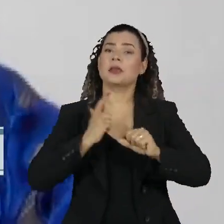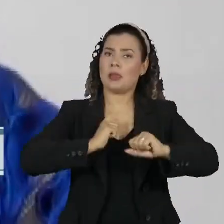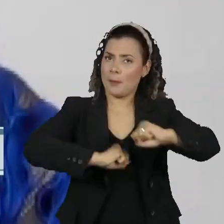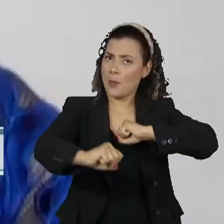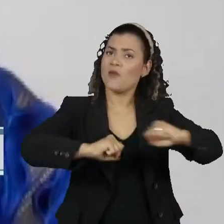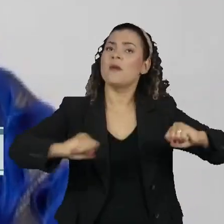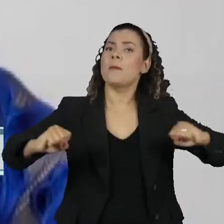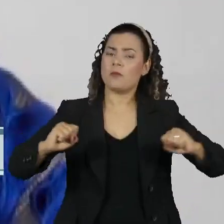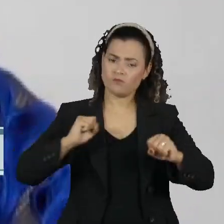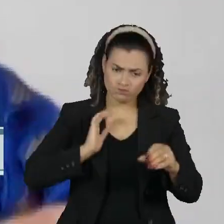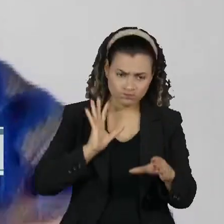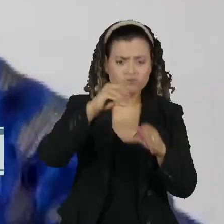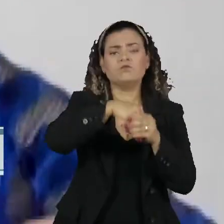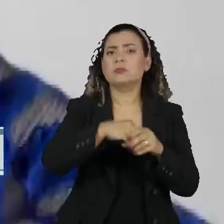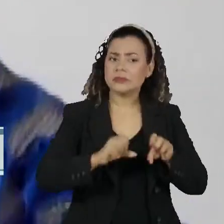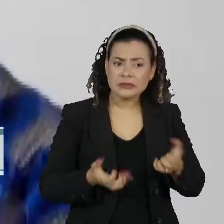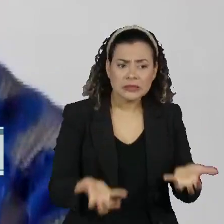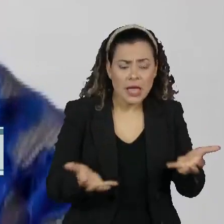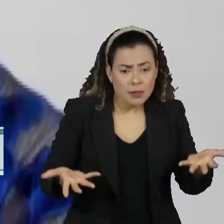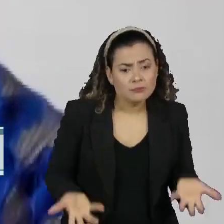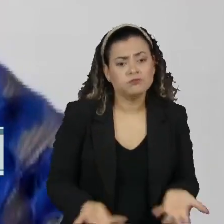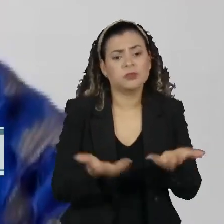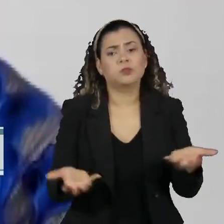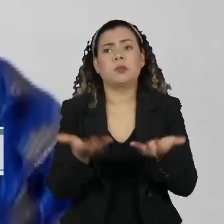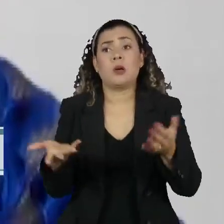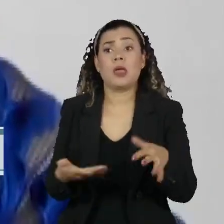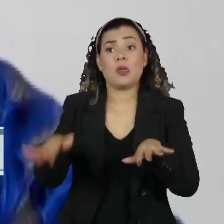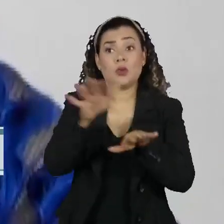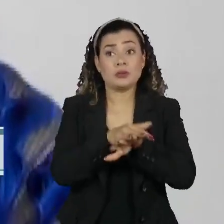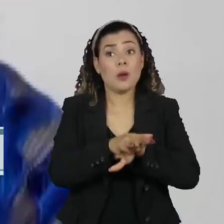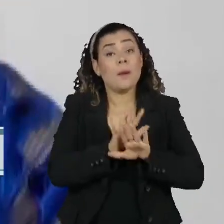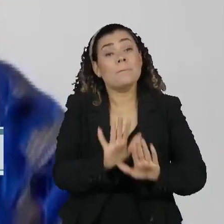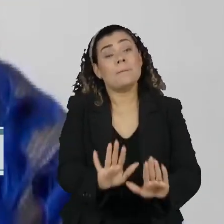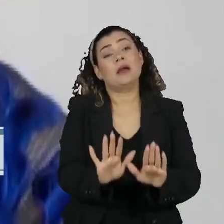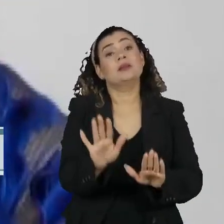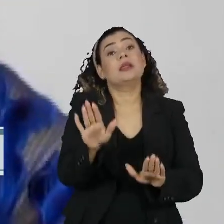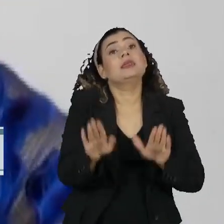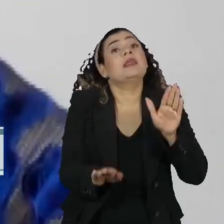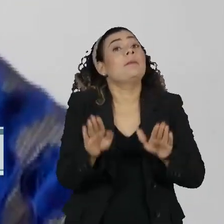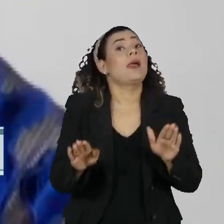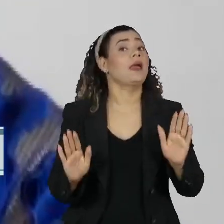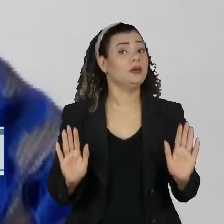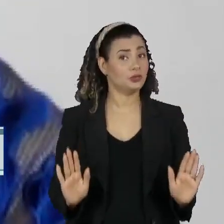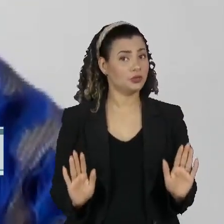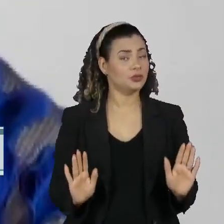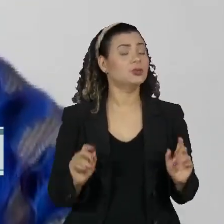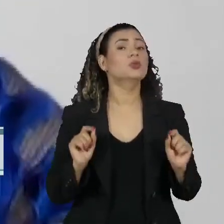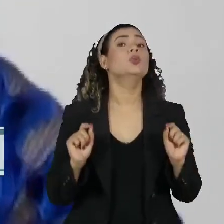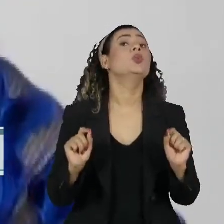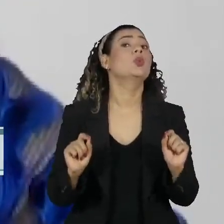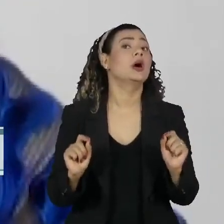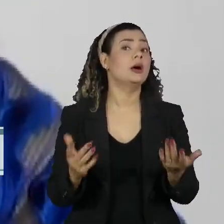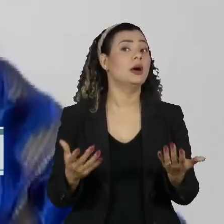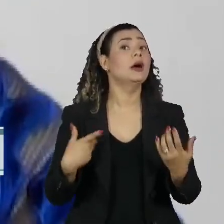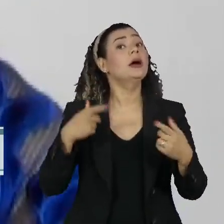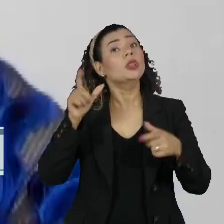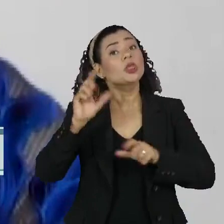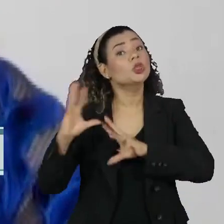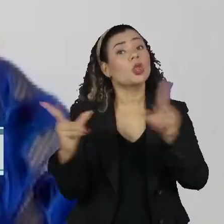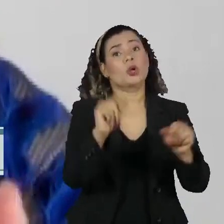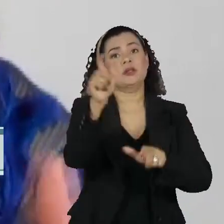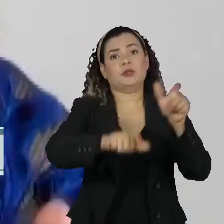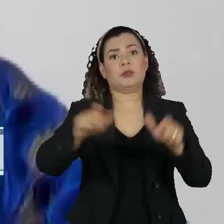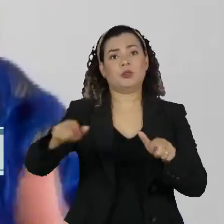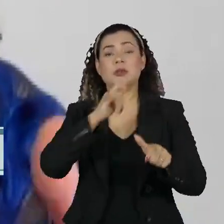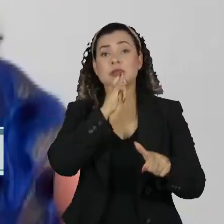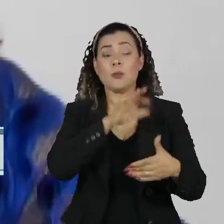forte de provocar inclusão, mas isso depende muito da integração de todas as pessoas. Então